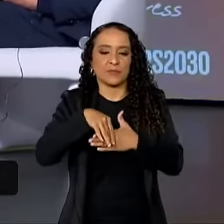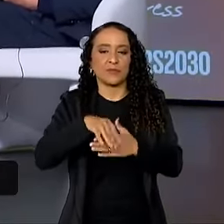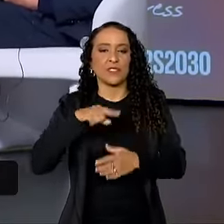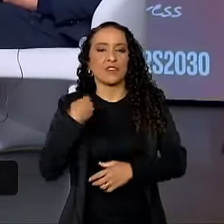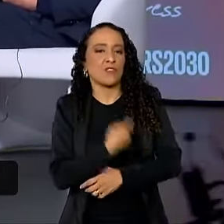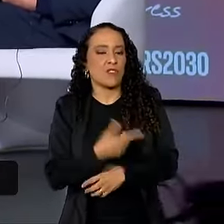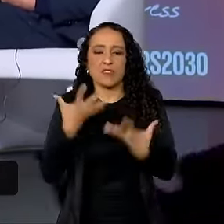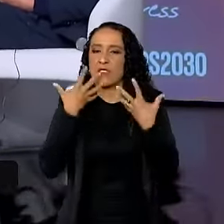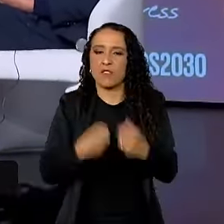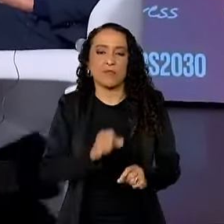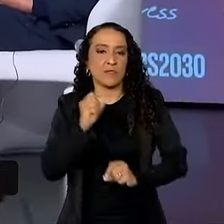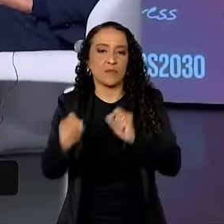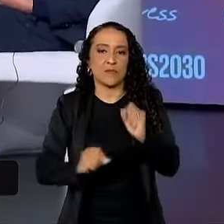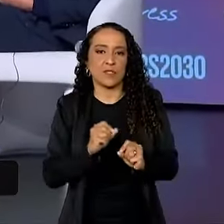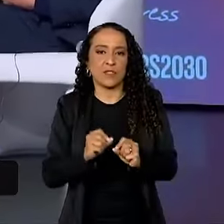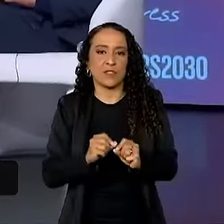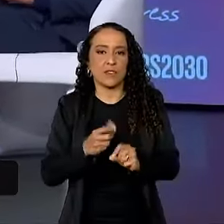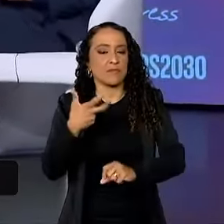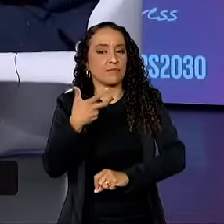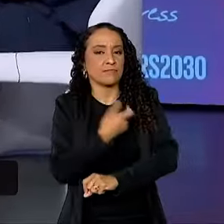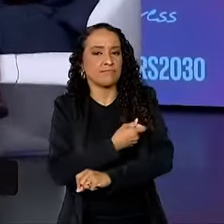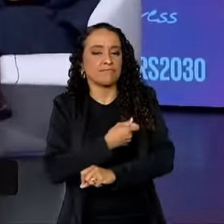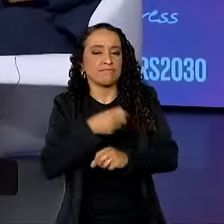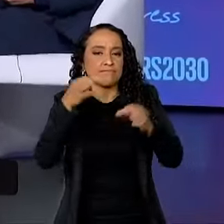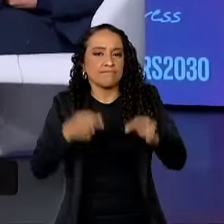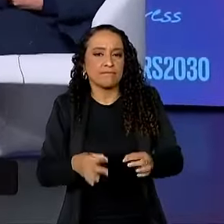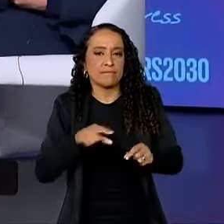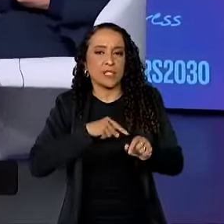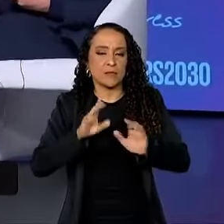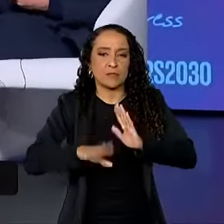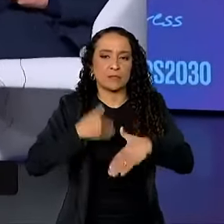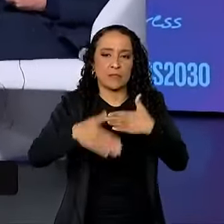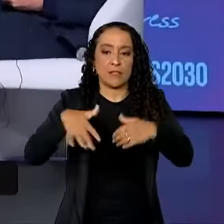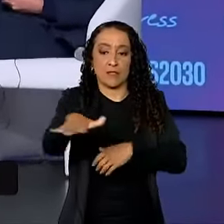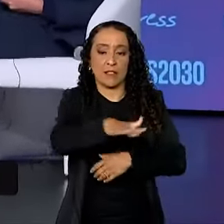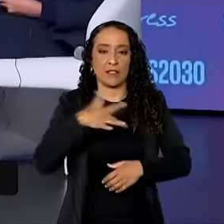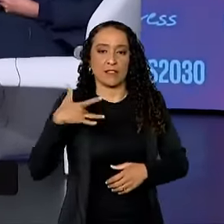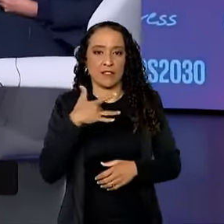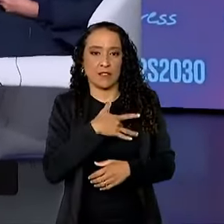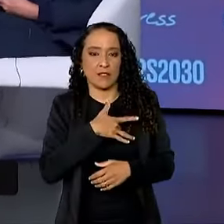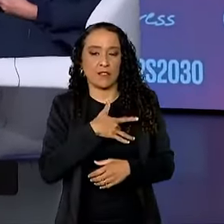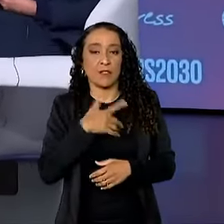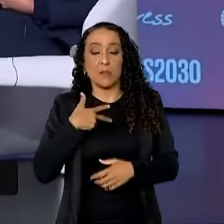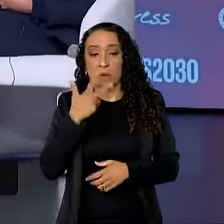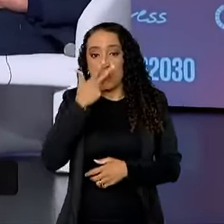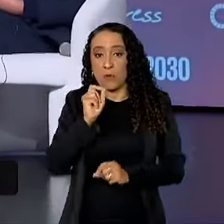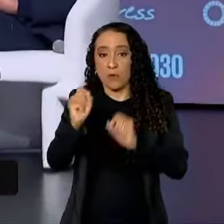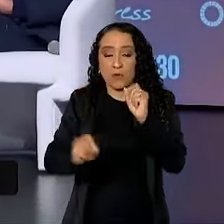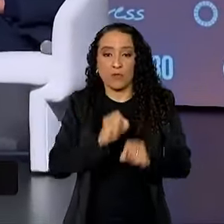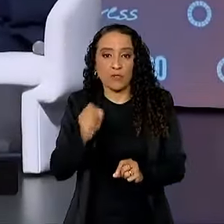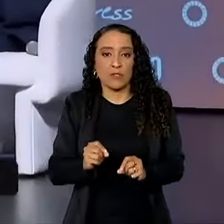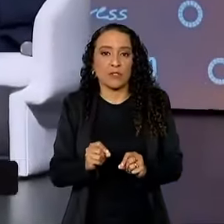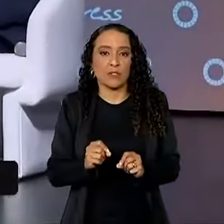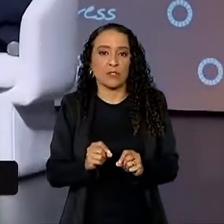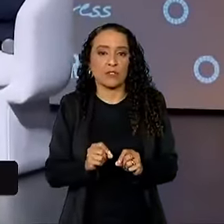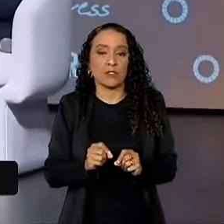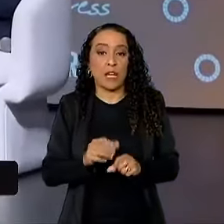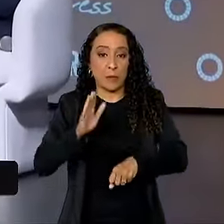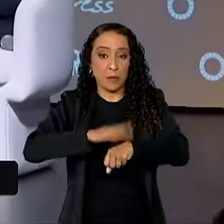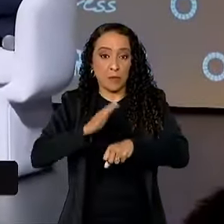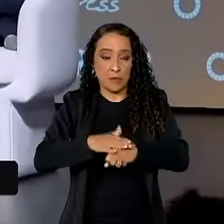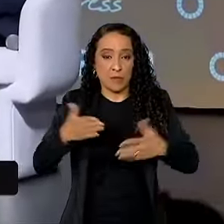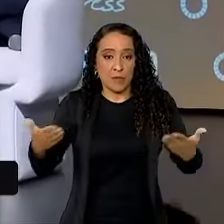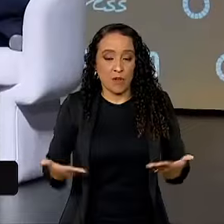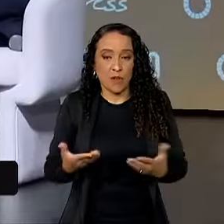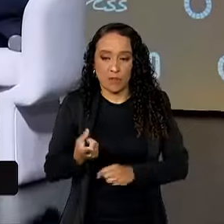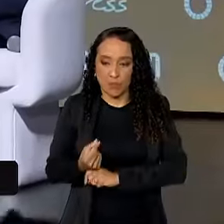nós não vamos vacinar suficientemente e ter progresso na área de saúde? Bem, eu acho que no momento em